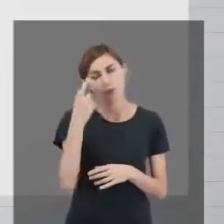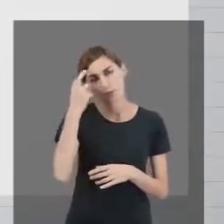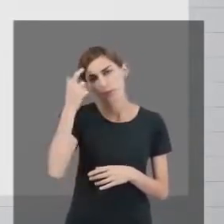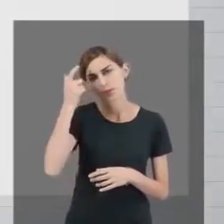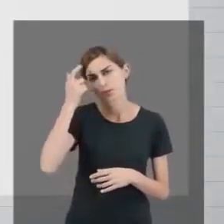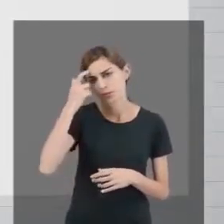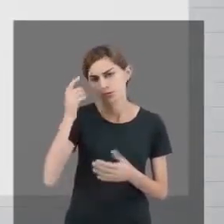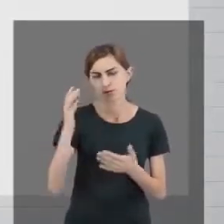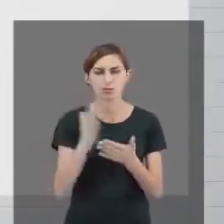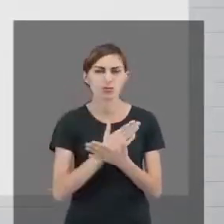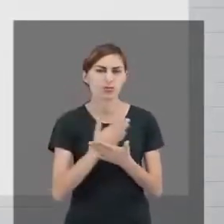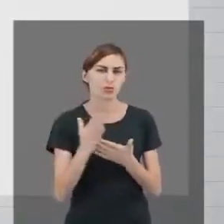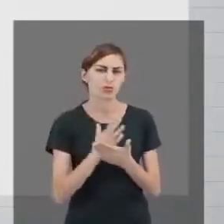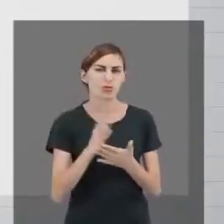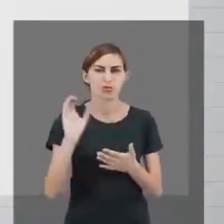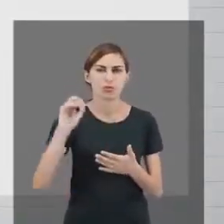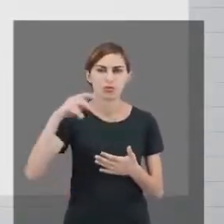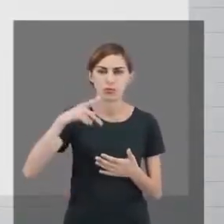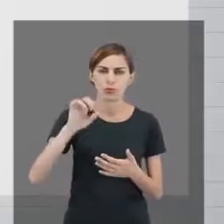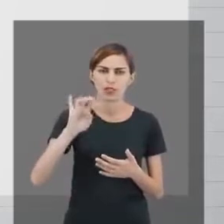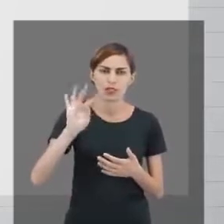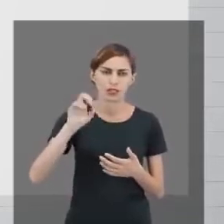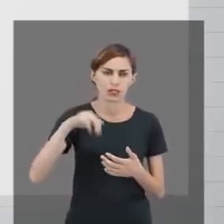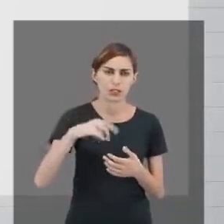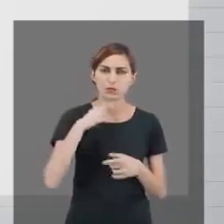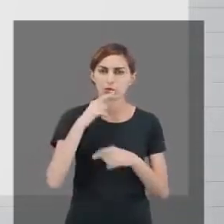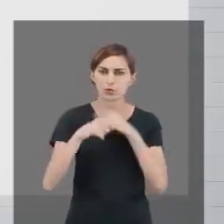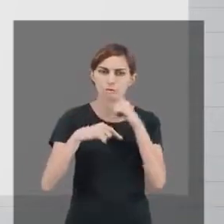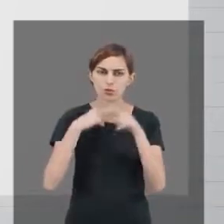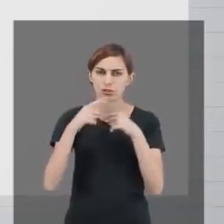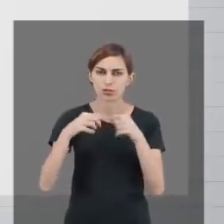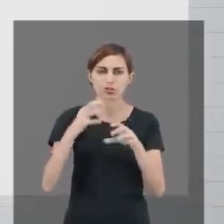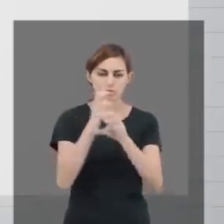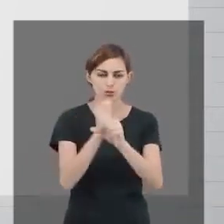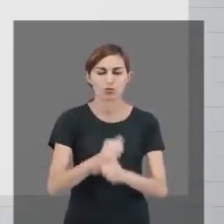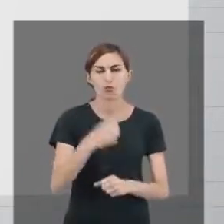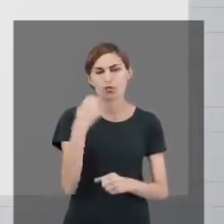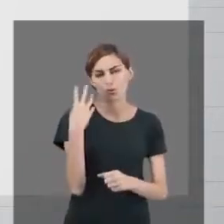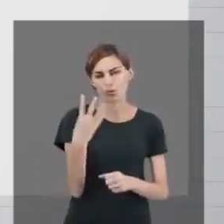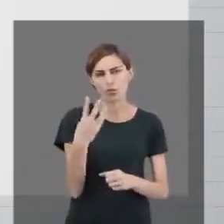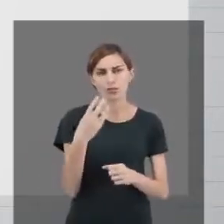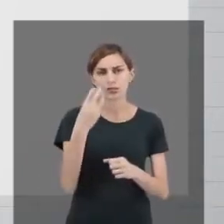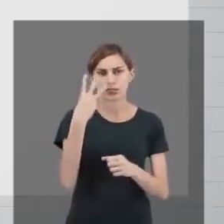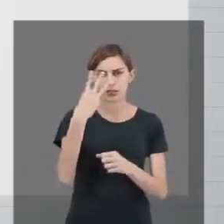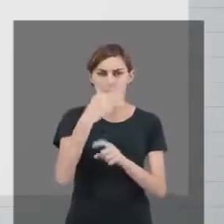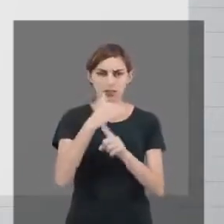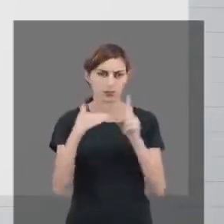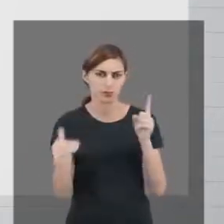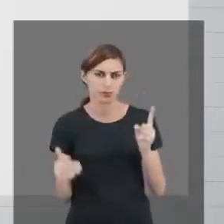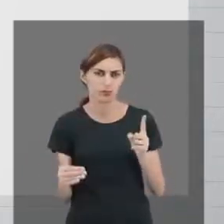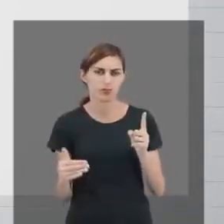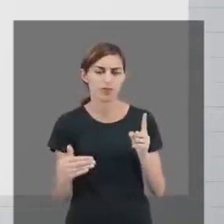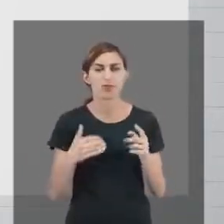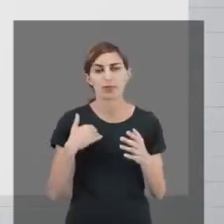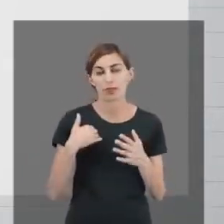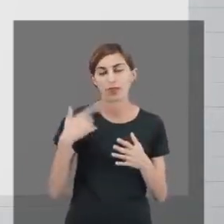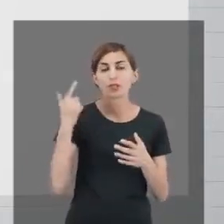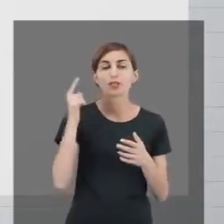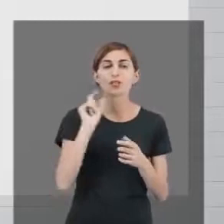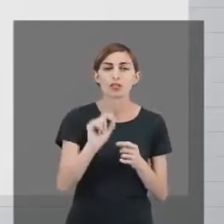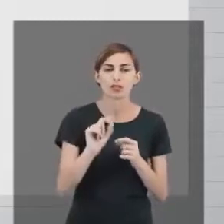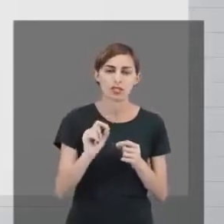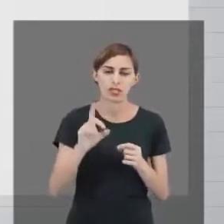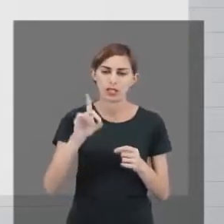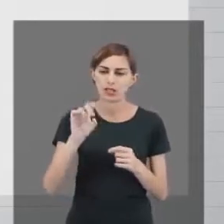que em alguma competência você não fechou a média 4, ficou com 3,5. Aí você vai receber